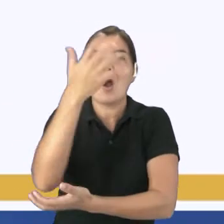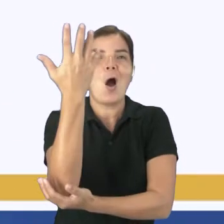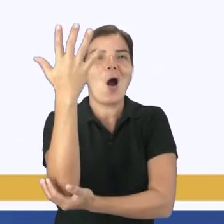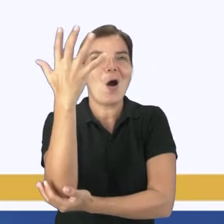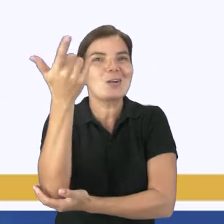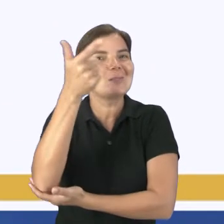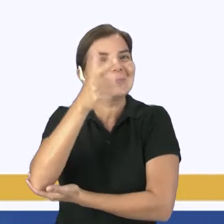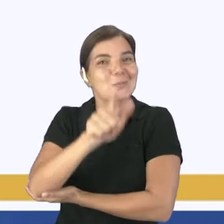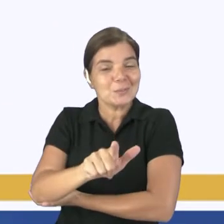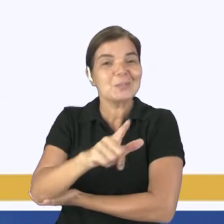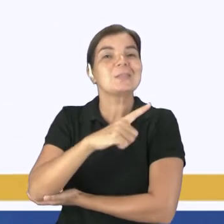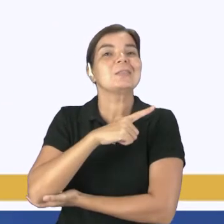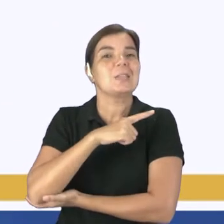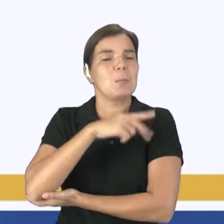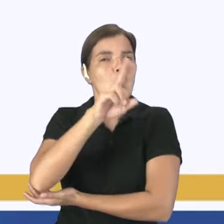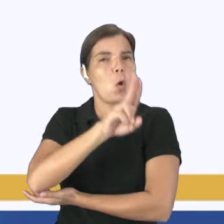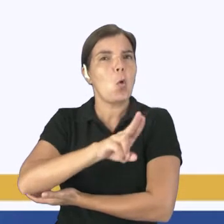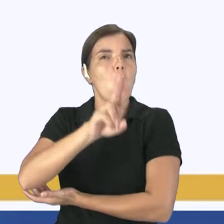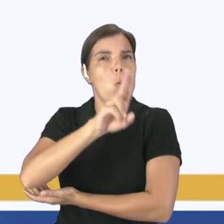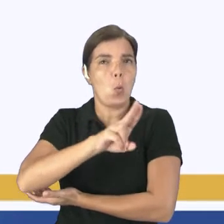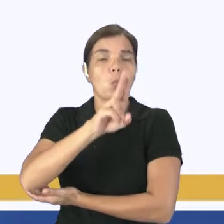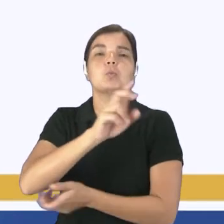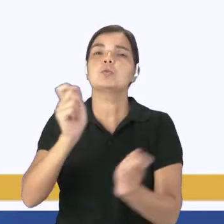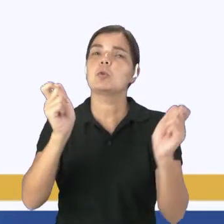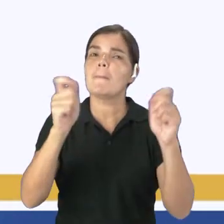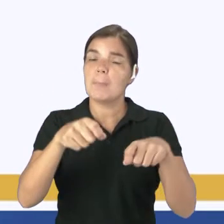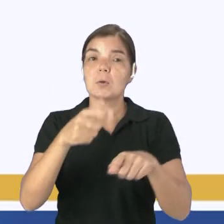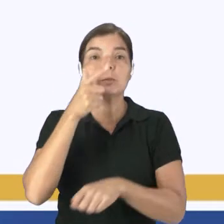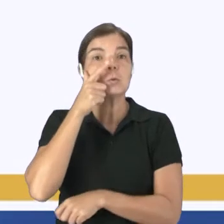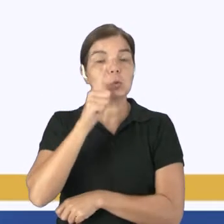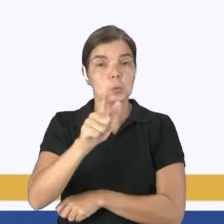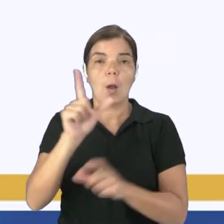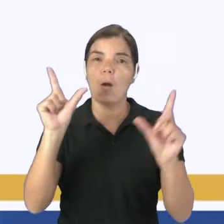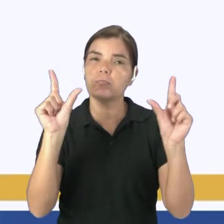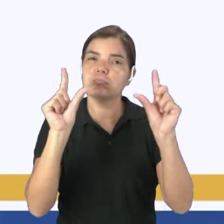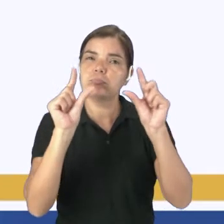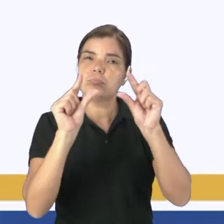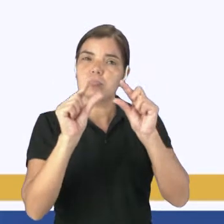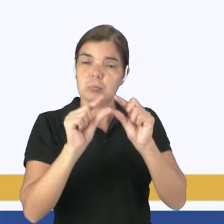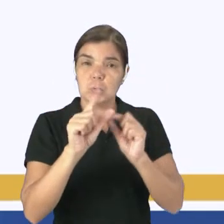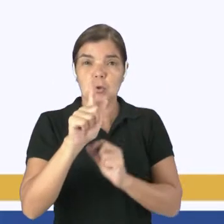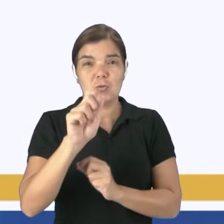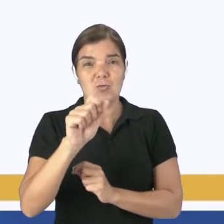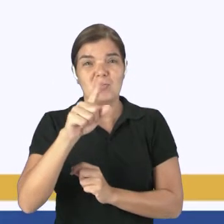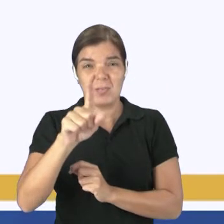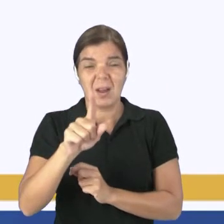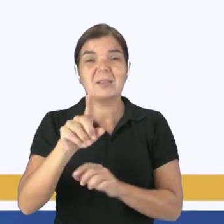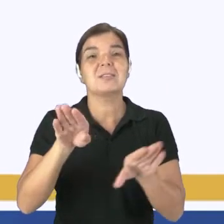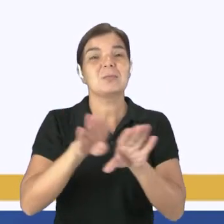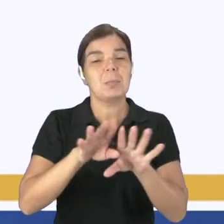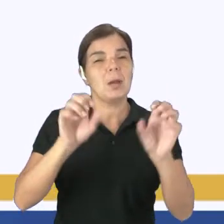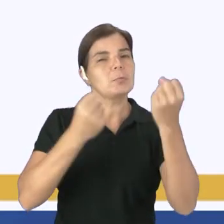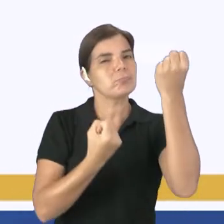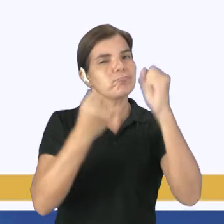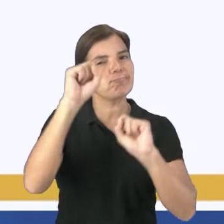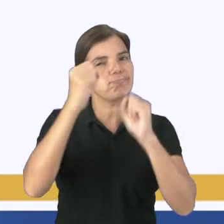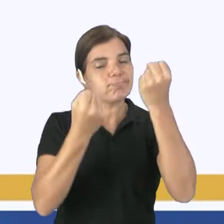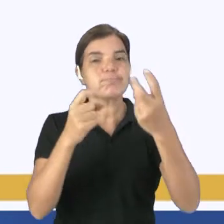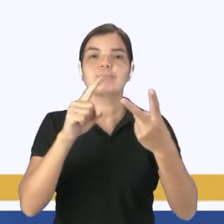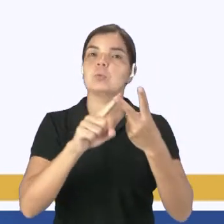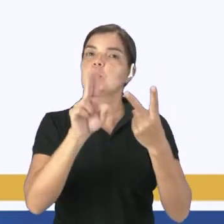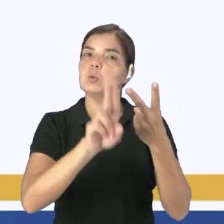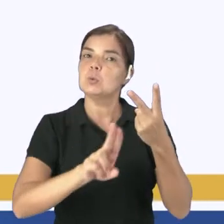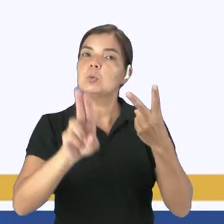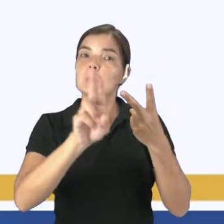também de uso de filtros que possam conseguir diminuir a emissão de gases tóxicos pelas indústrias, a utilização de